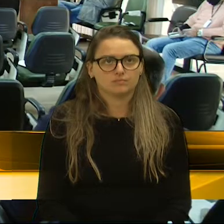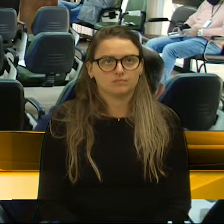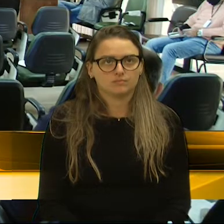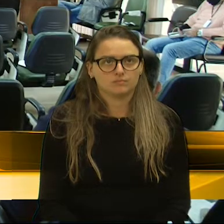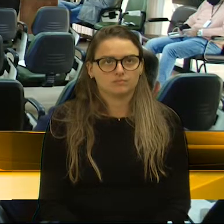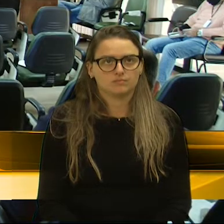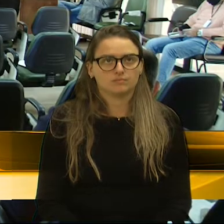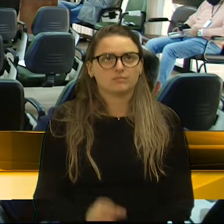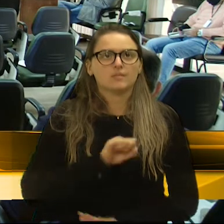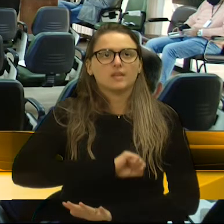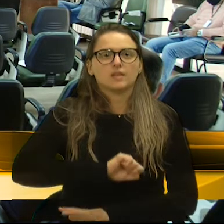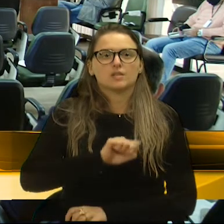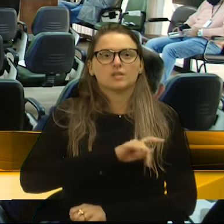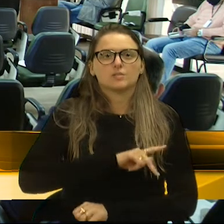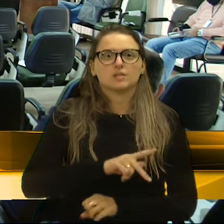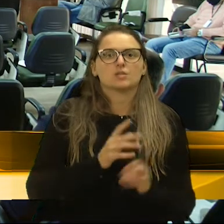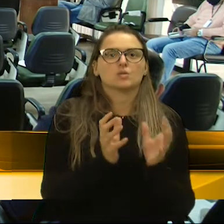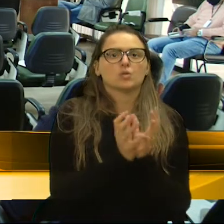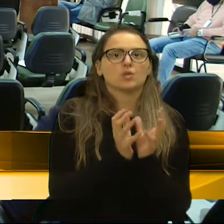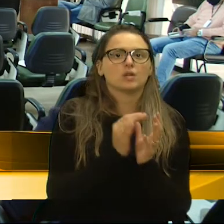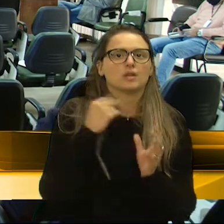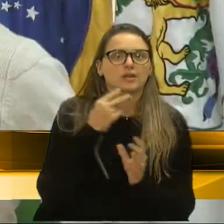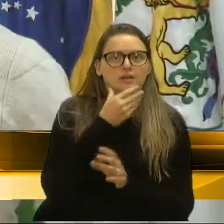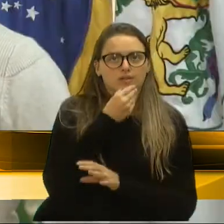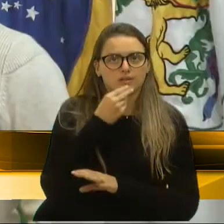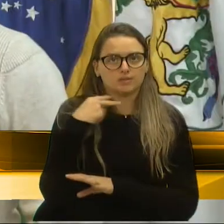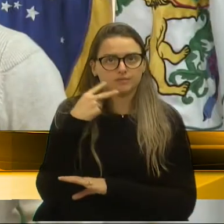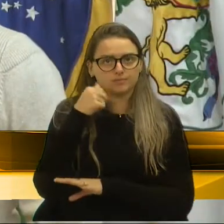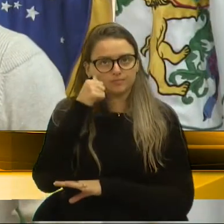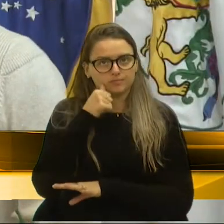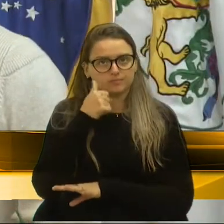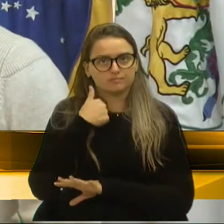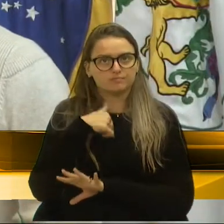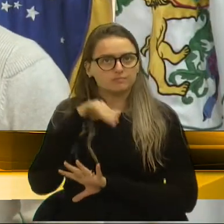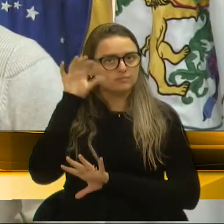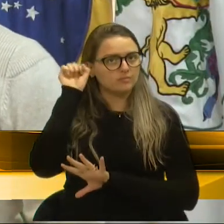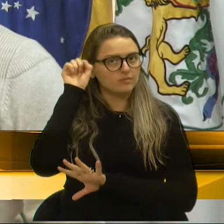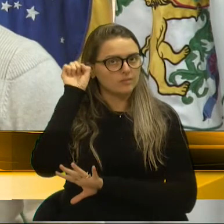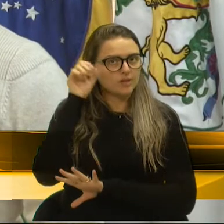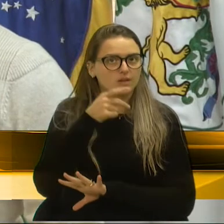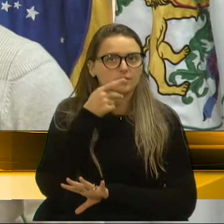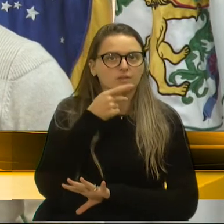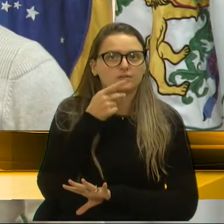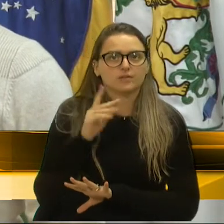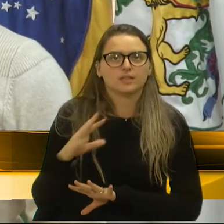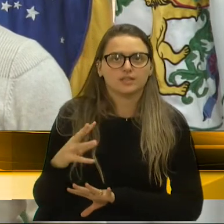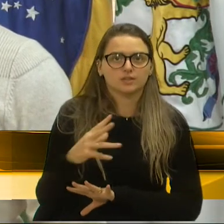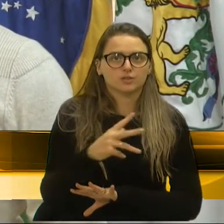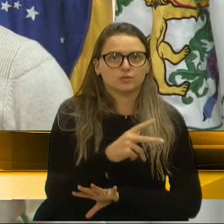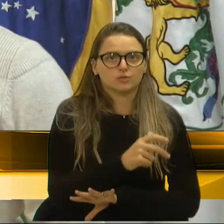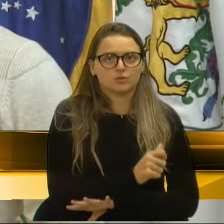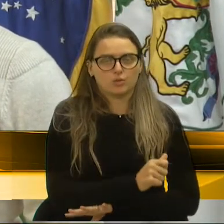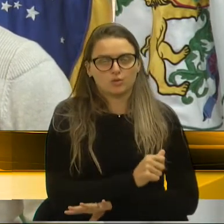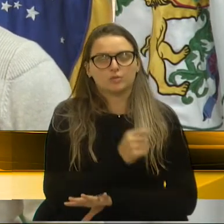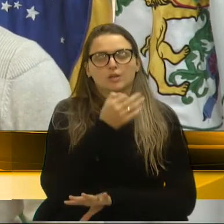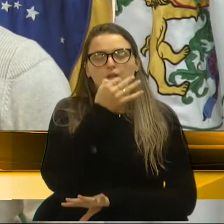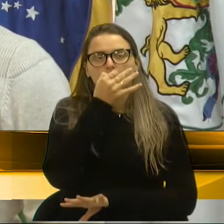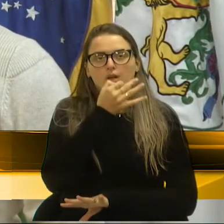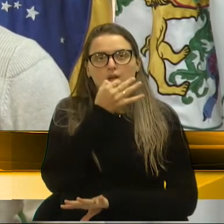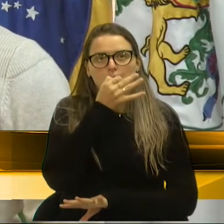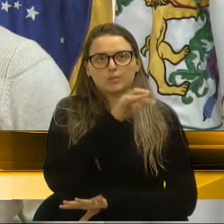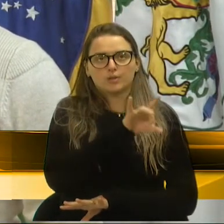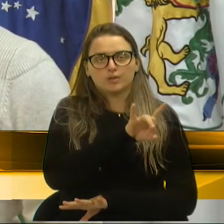Senhor Presidente, colegas, vereadores e vereadoras, estava ouvindo atentamente o pronunciamento, a opinião,